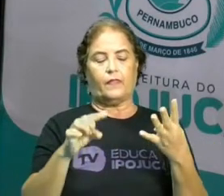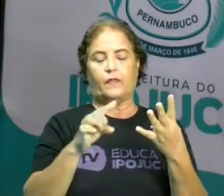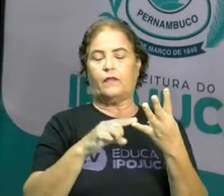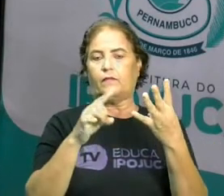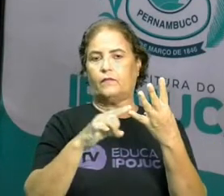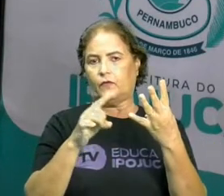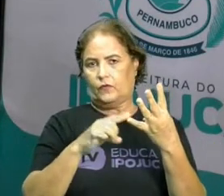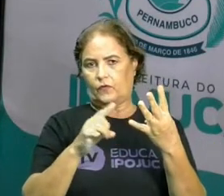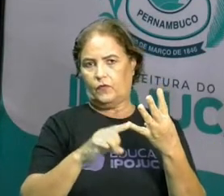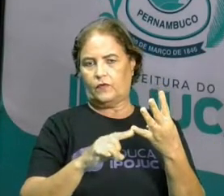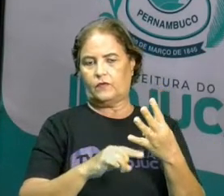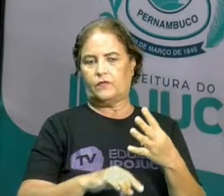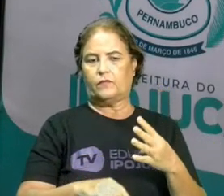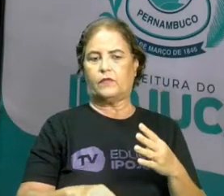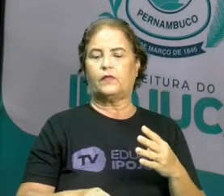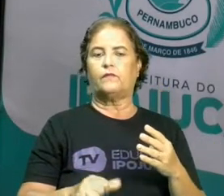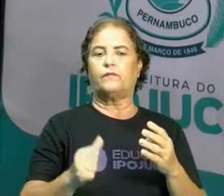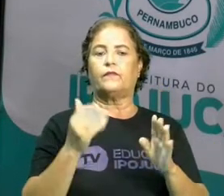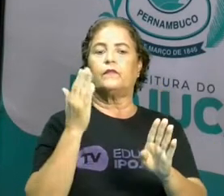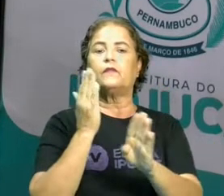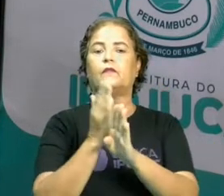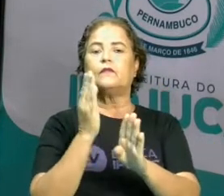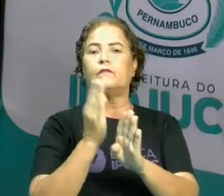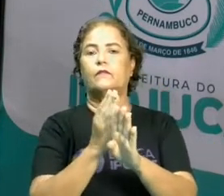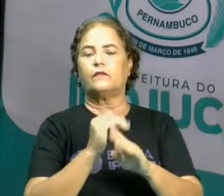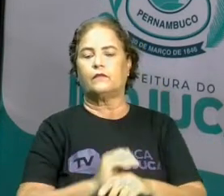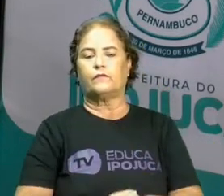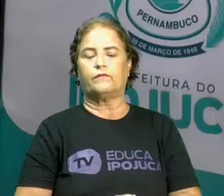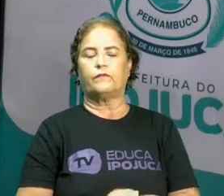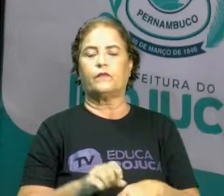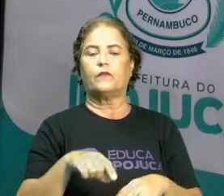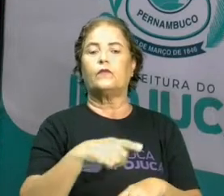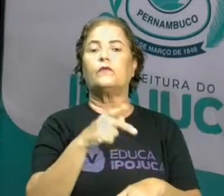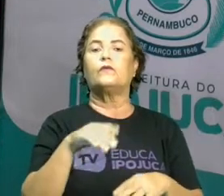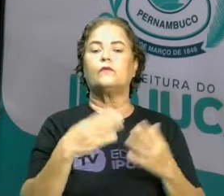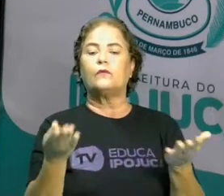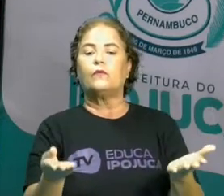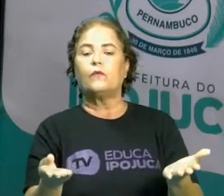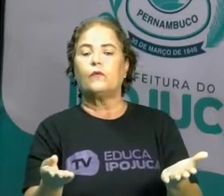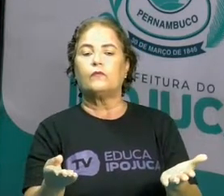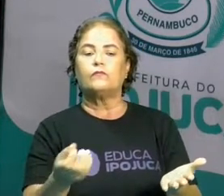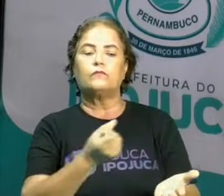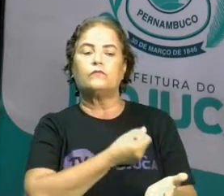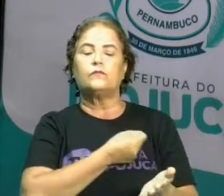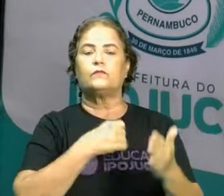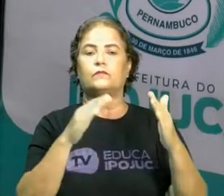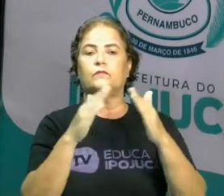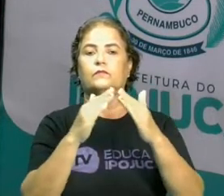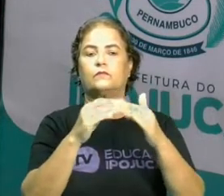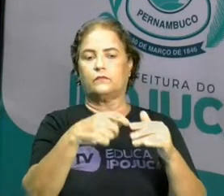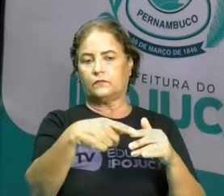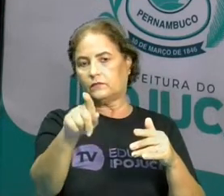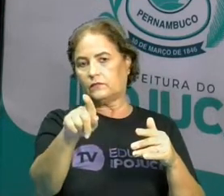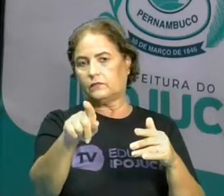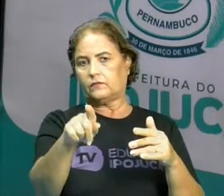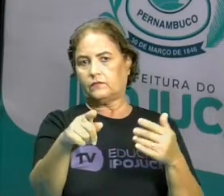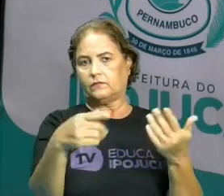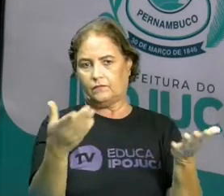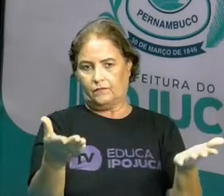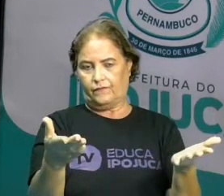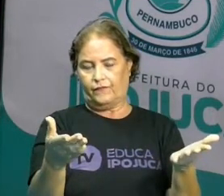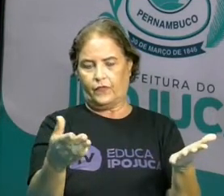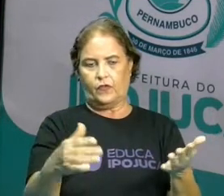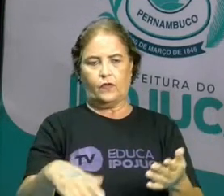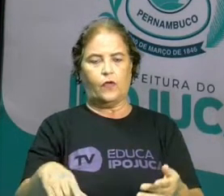último, para identificar. Qual o número da sua casa? Pois é. Nós identificamos